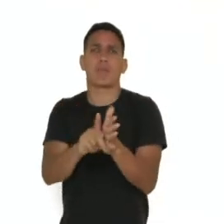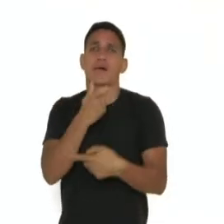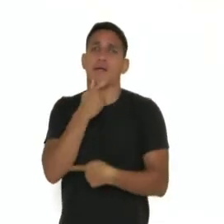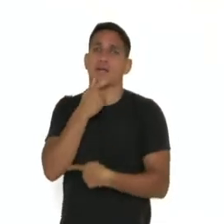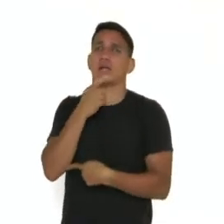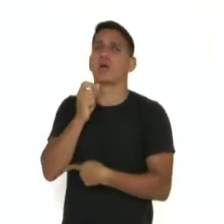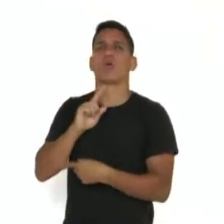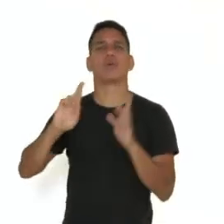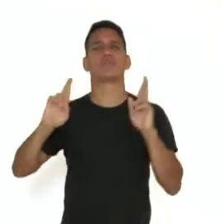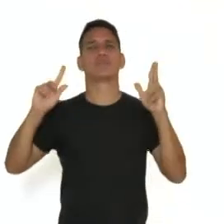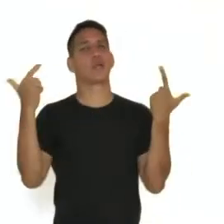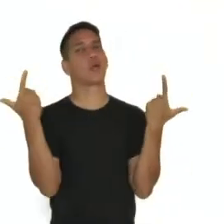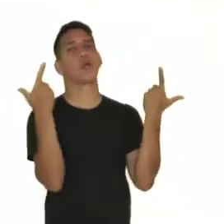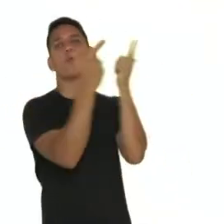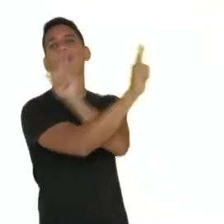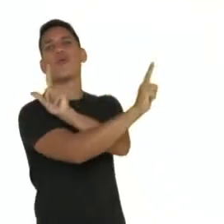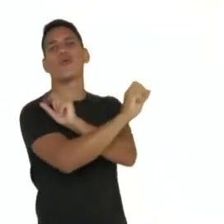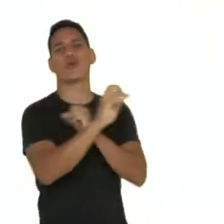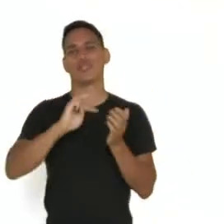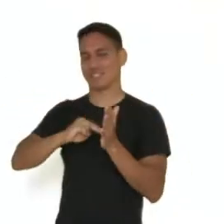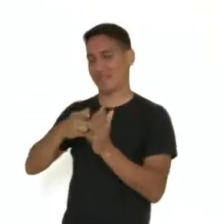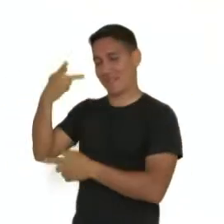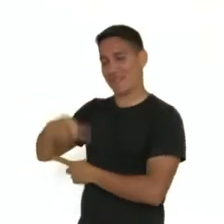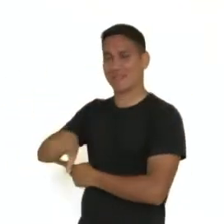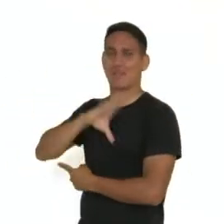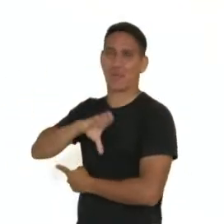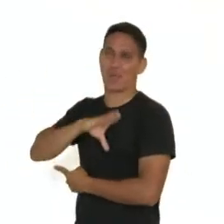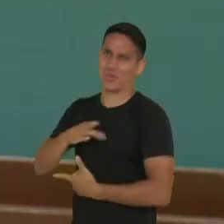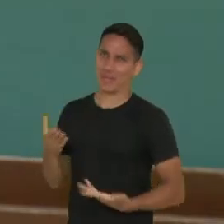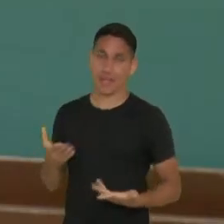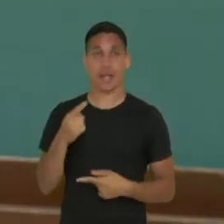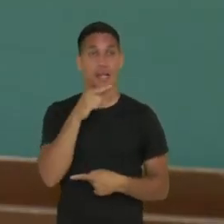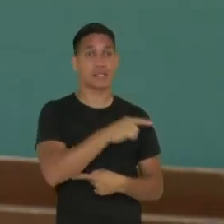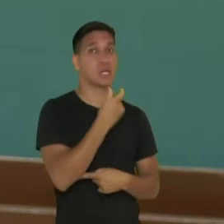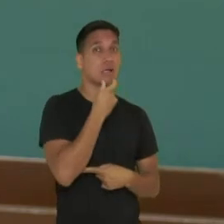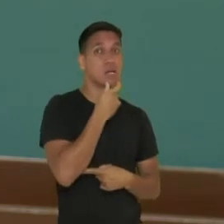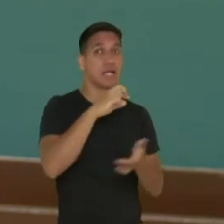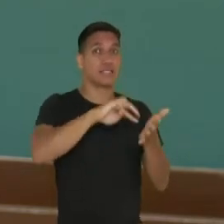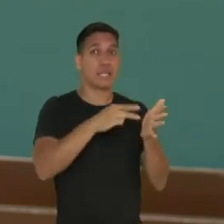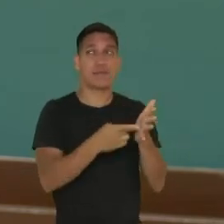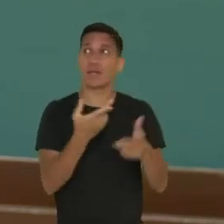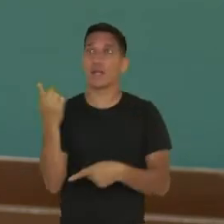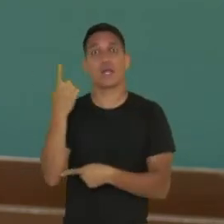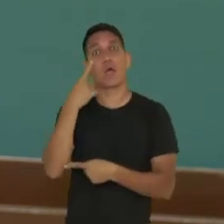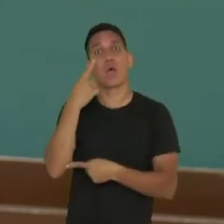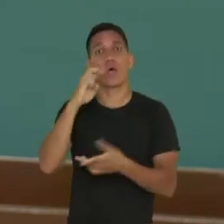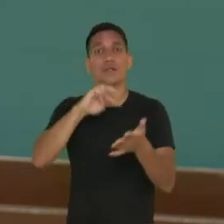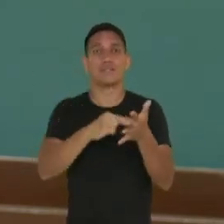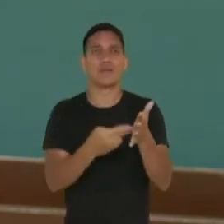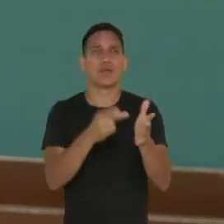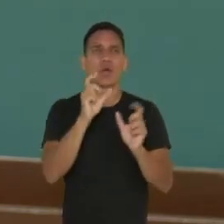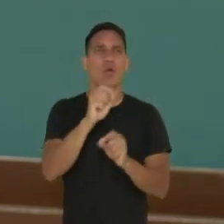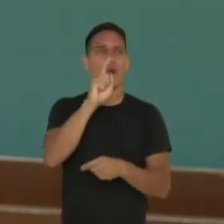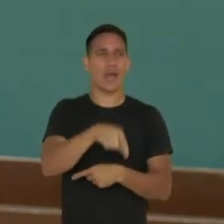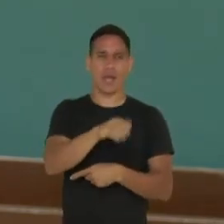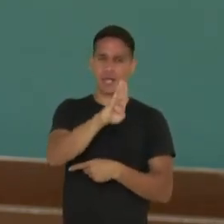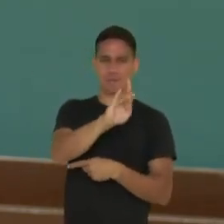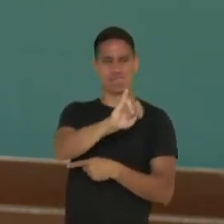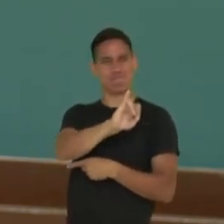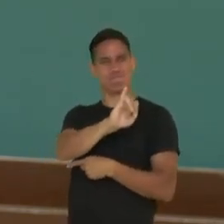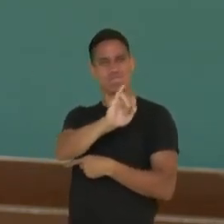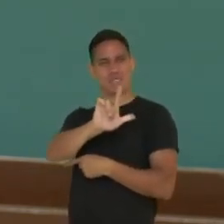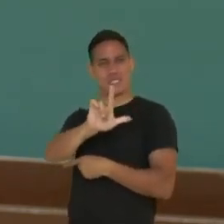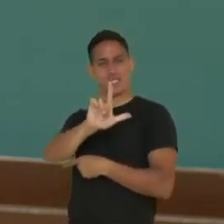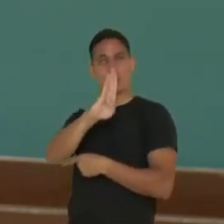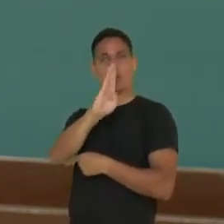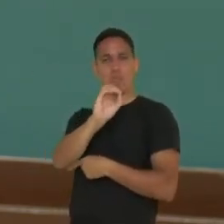totalmente diverso que nós temos aqui em português. No inglês a palavra outdoor é billboard, né? O significado de outdoor é billboard.